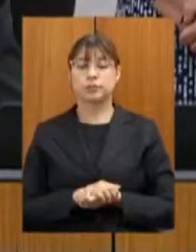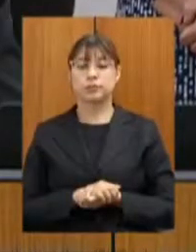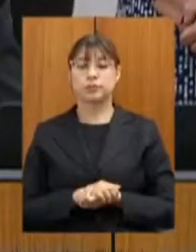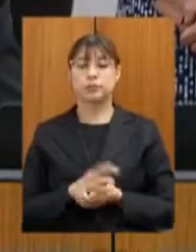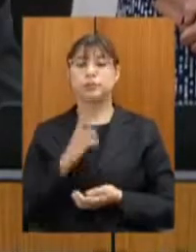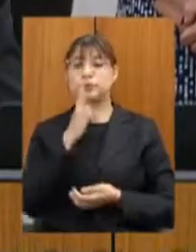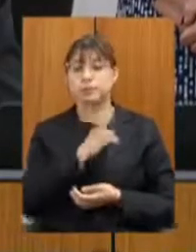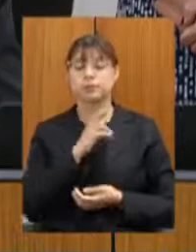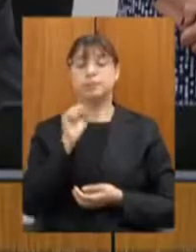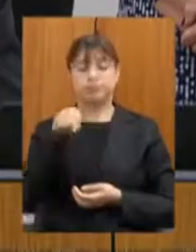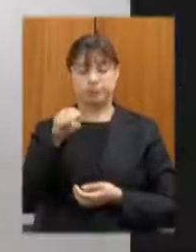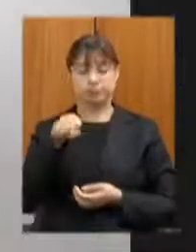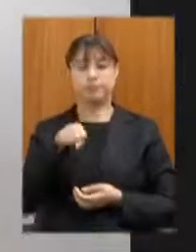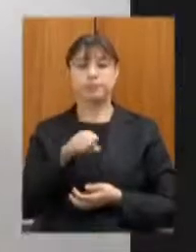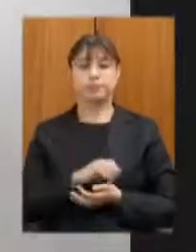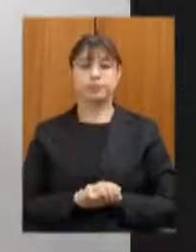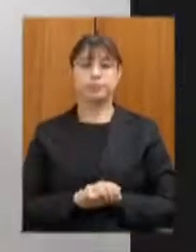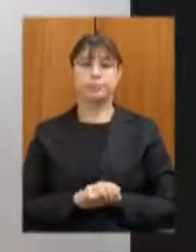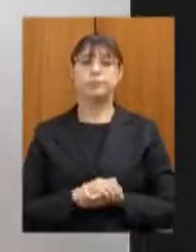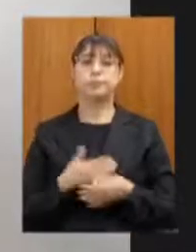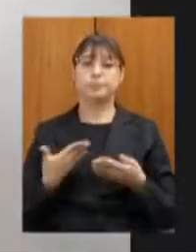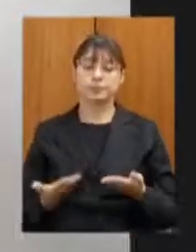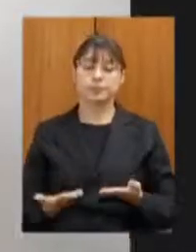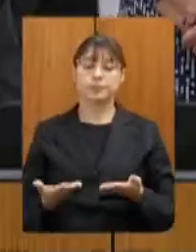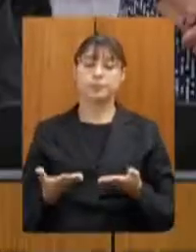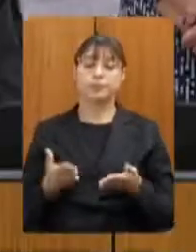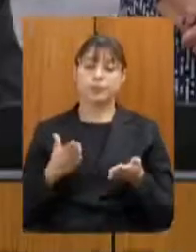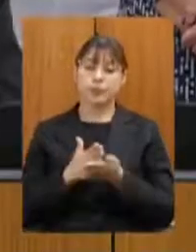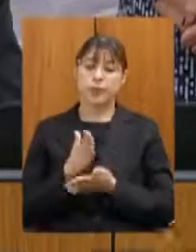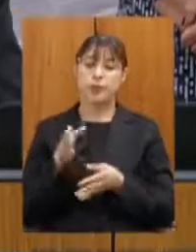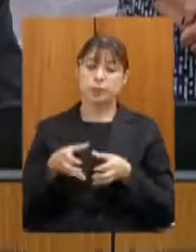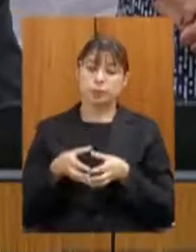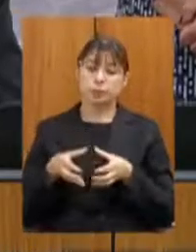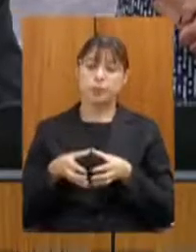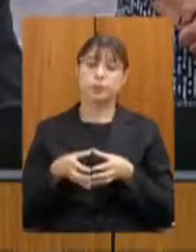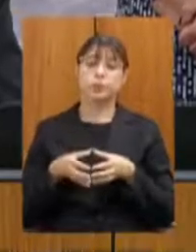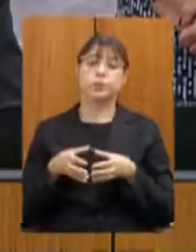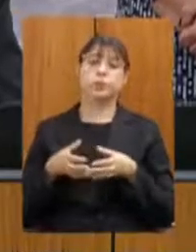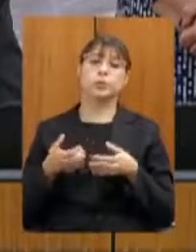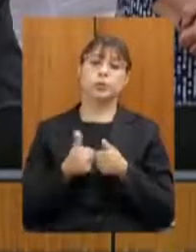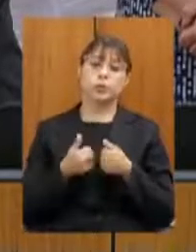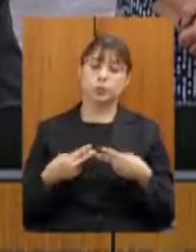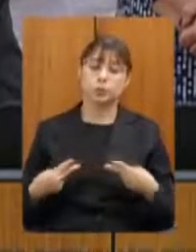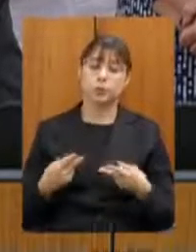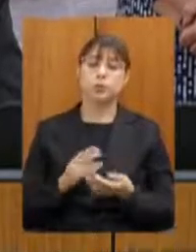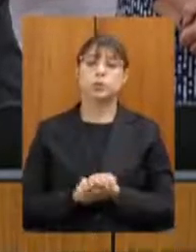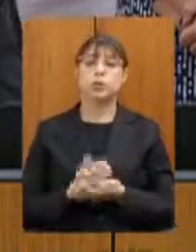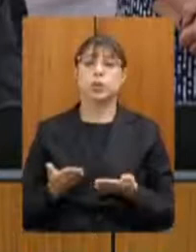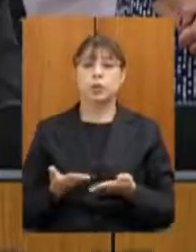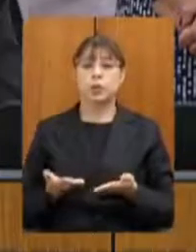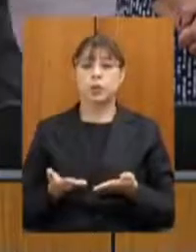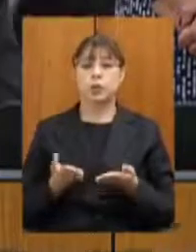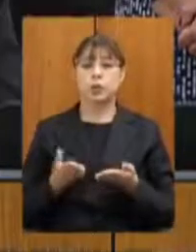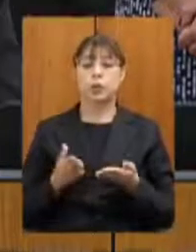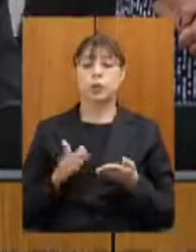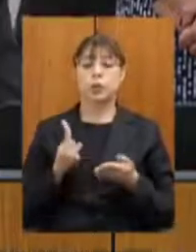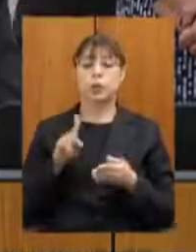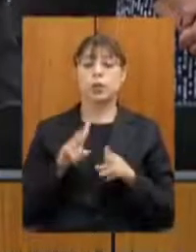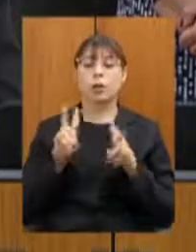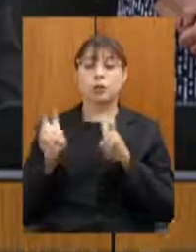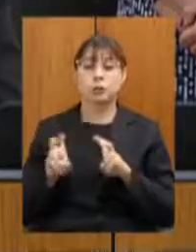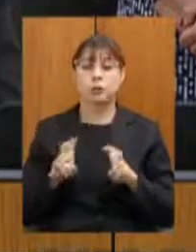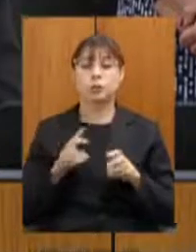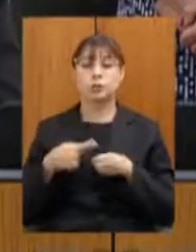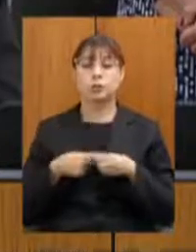voto sim presidente portanto está aprovado pela comissão de transporte agora assuntos municipais como